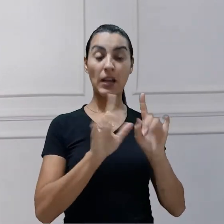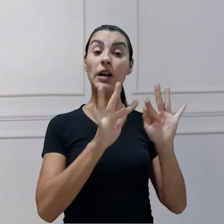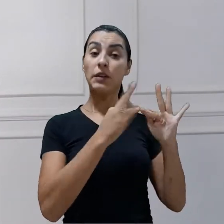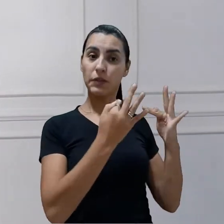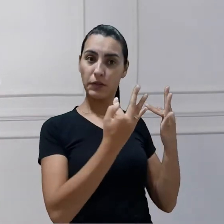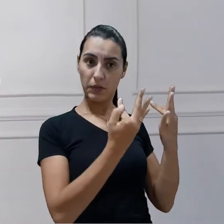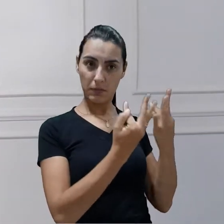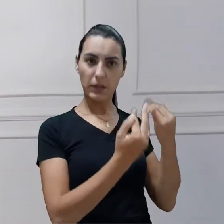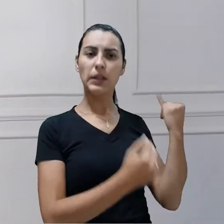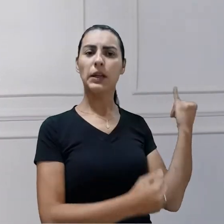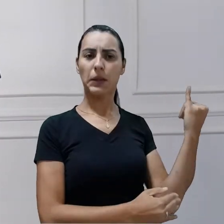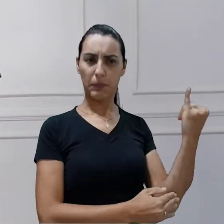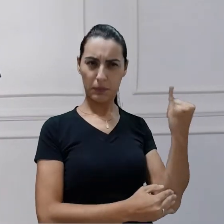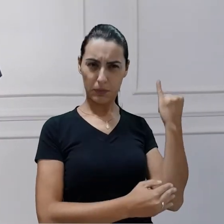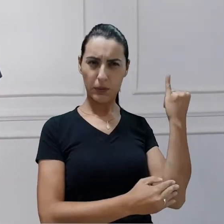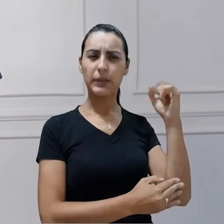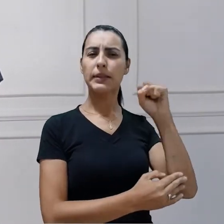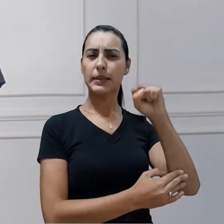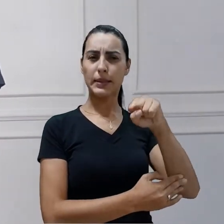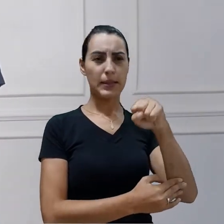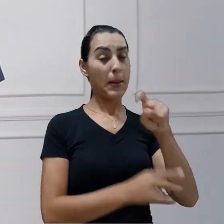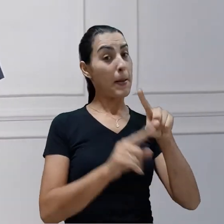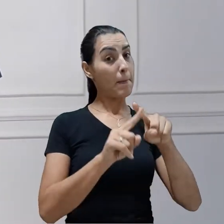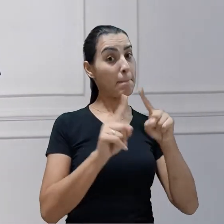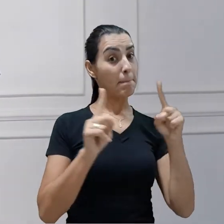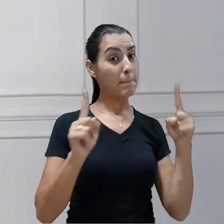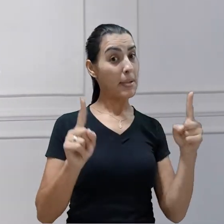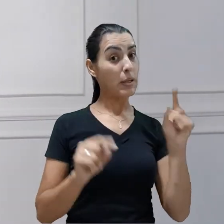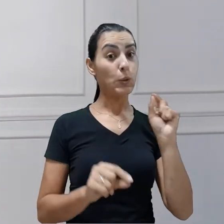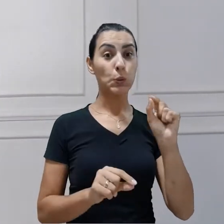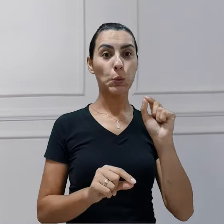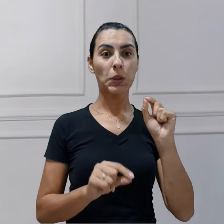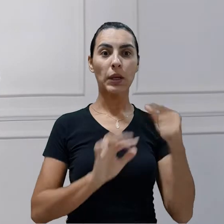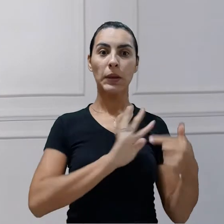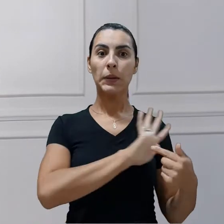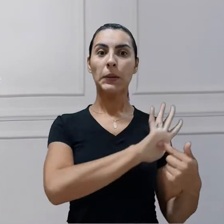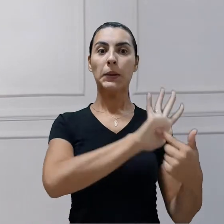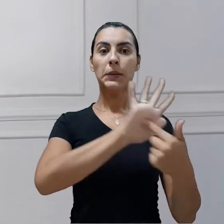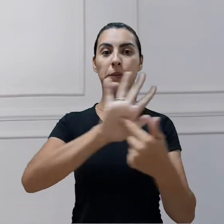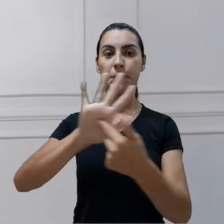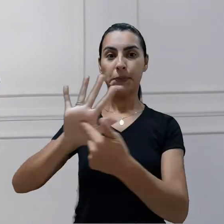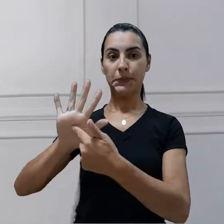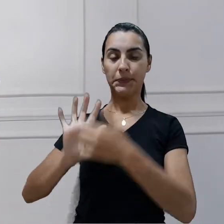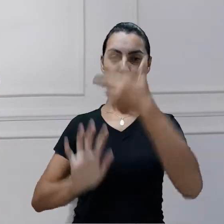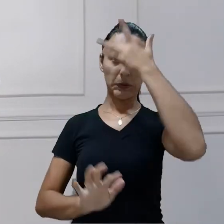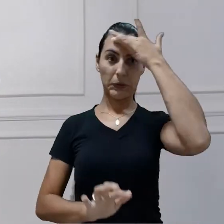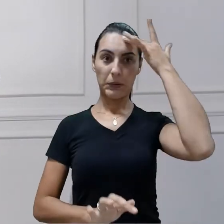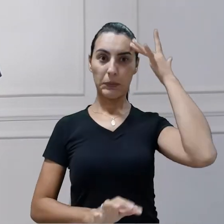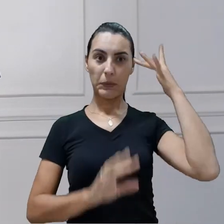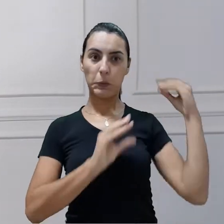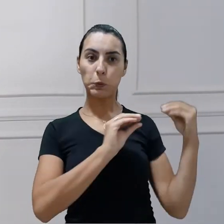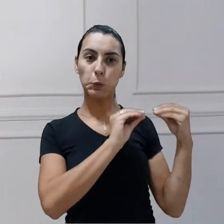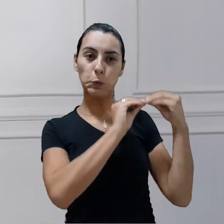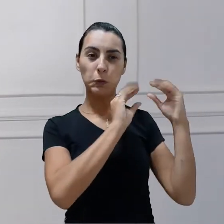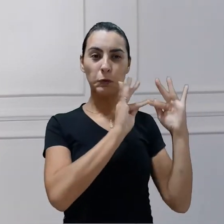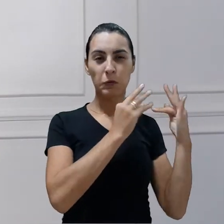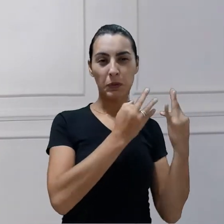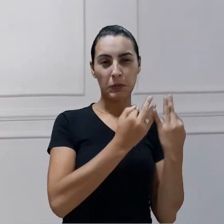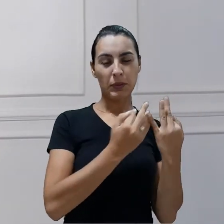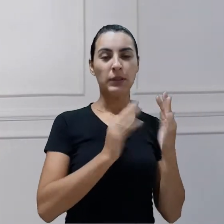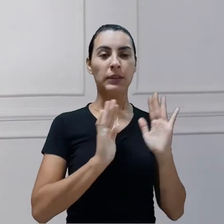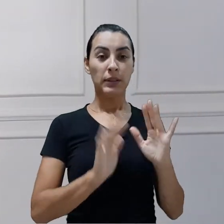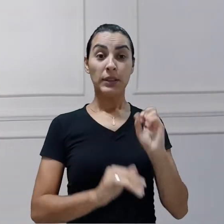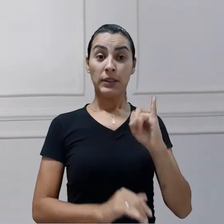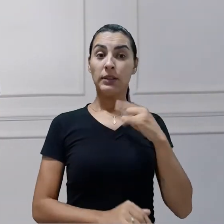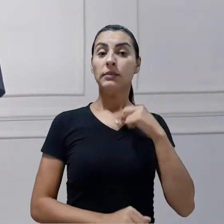a nossa base. Mas, não podemos escandalizar as pessoas com relação a isso. Então, se eu vou